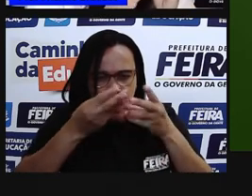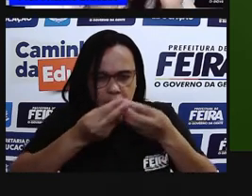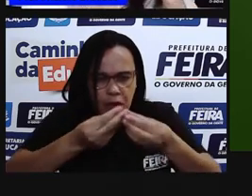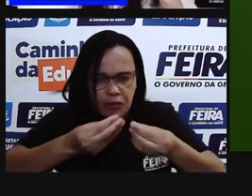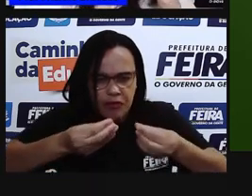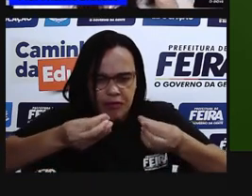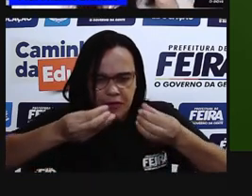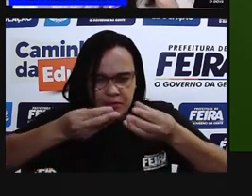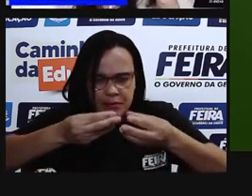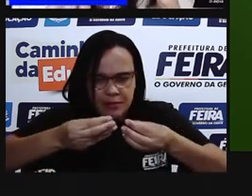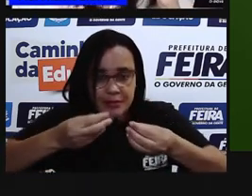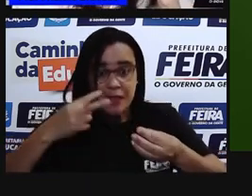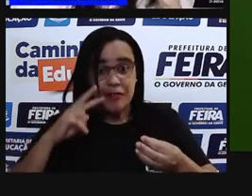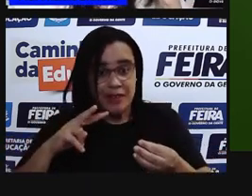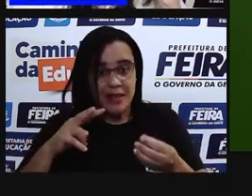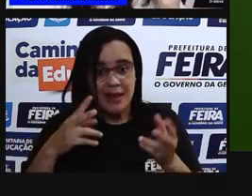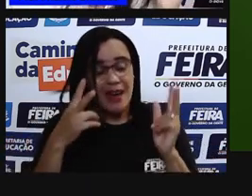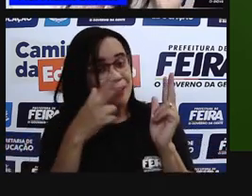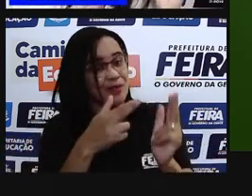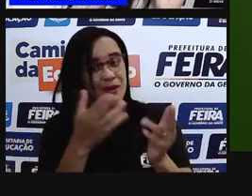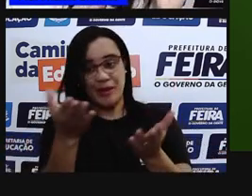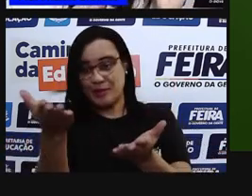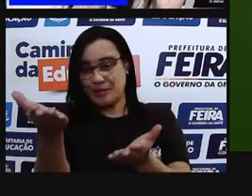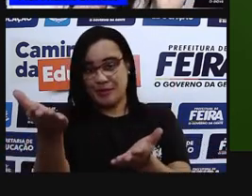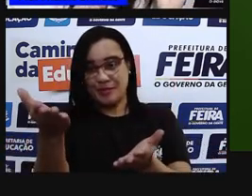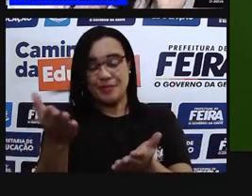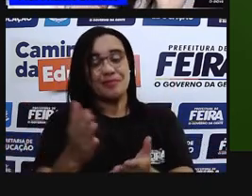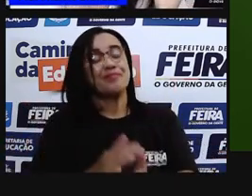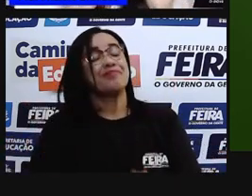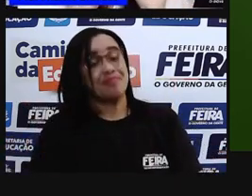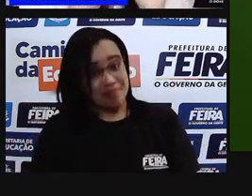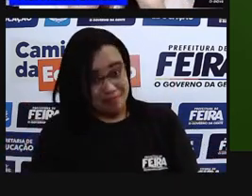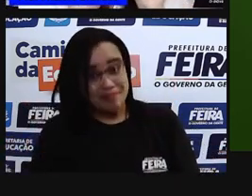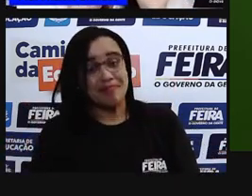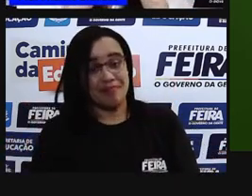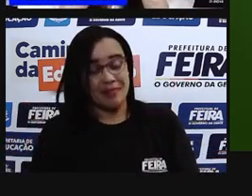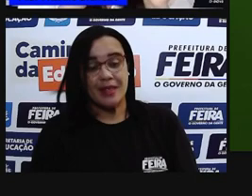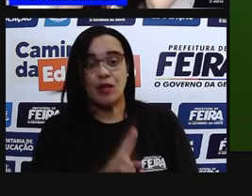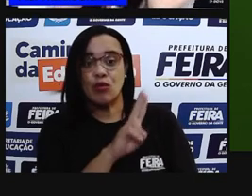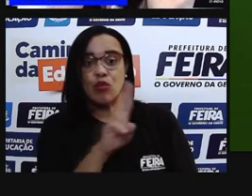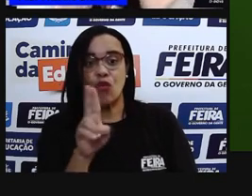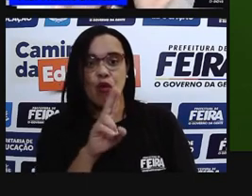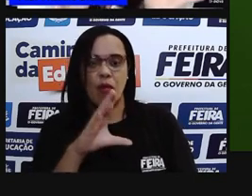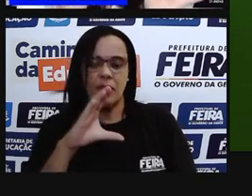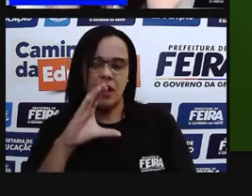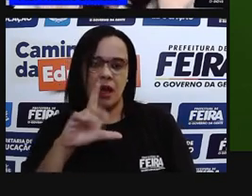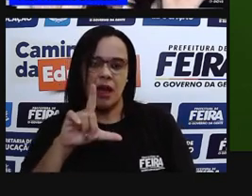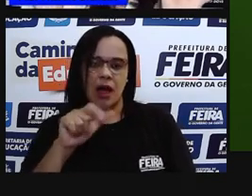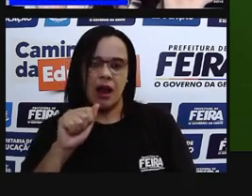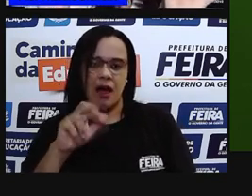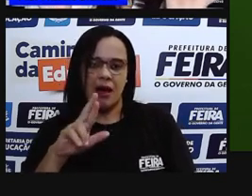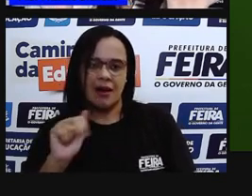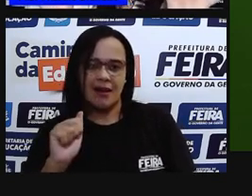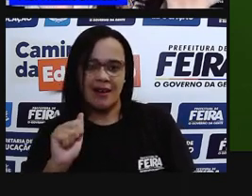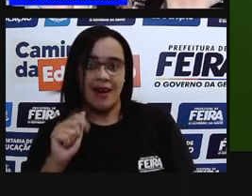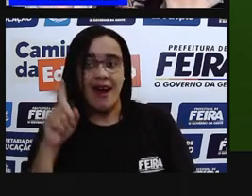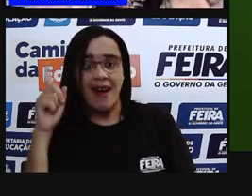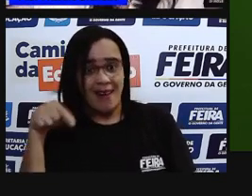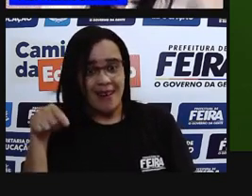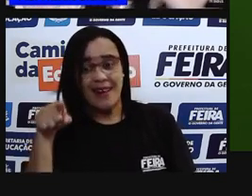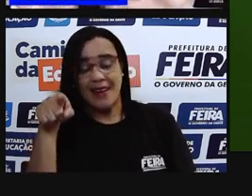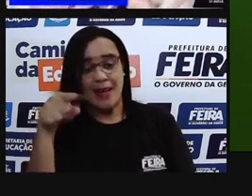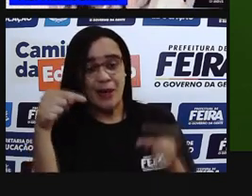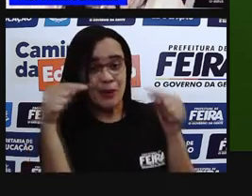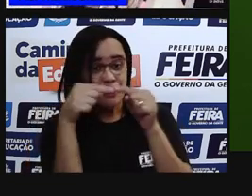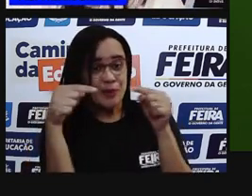casca e aquele líquido que a gente chama de clara, imagina que aquela clara lisinha, a gente vai chamar de membrana.